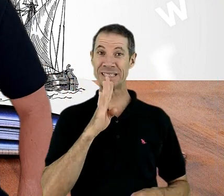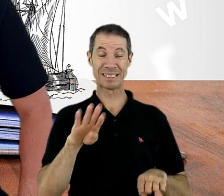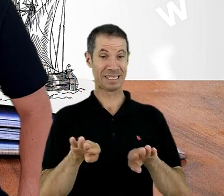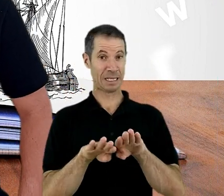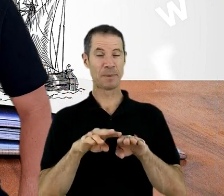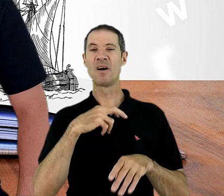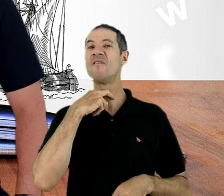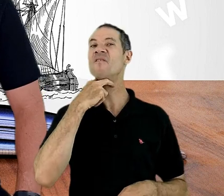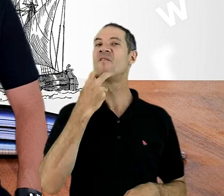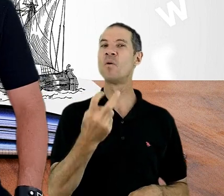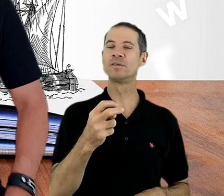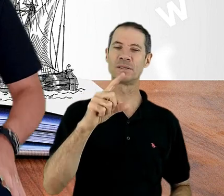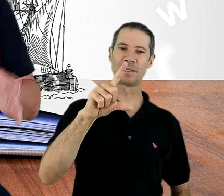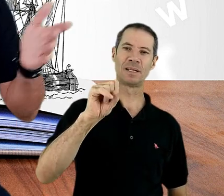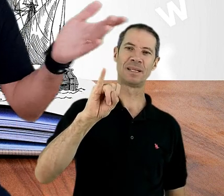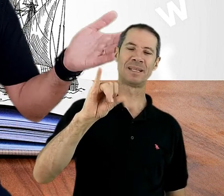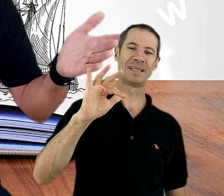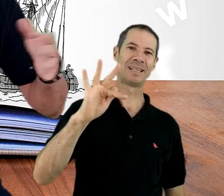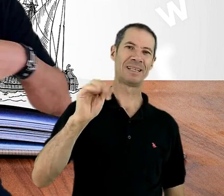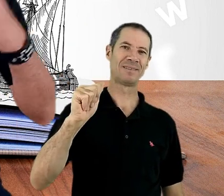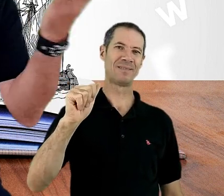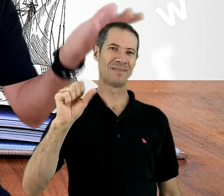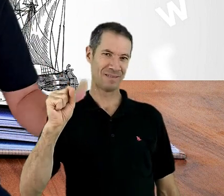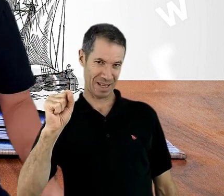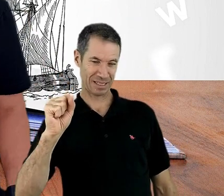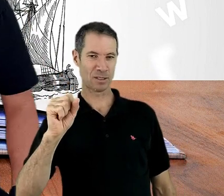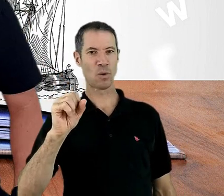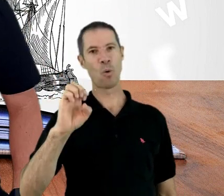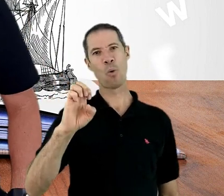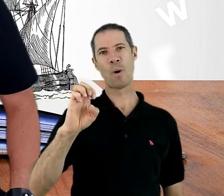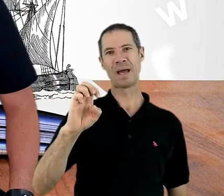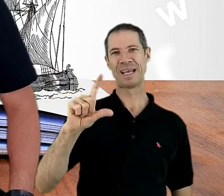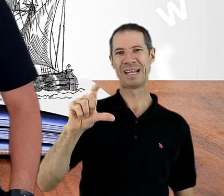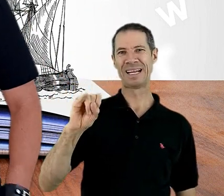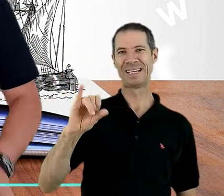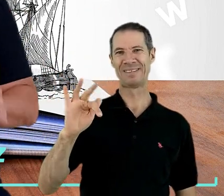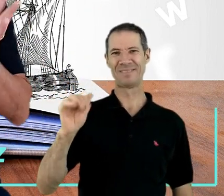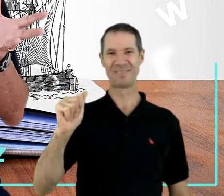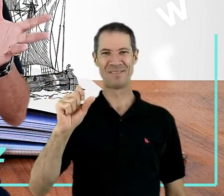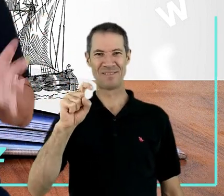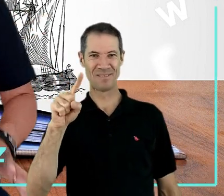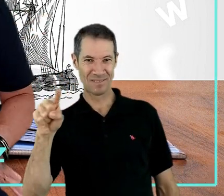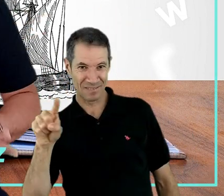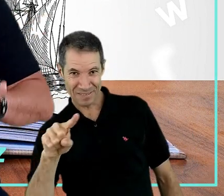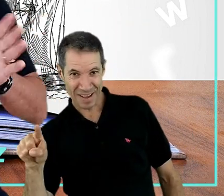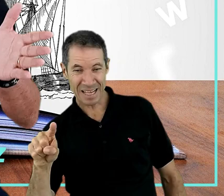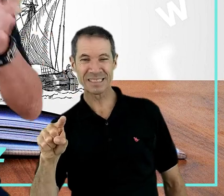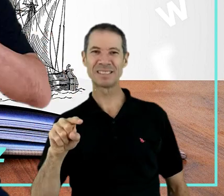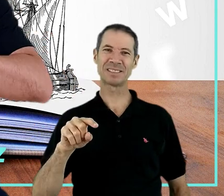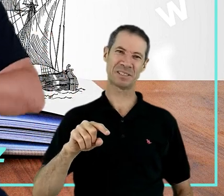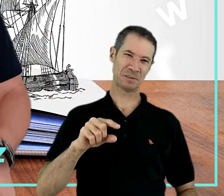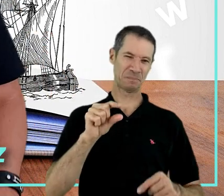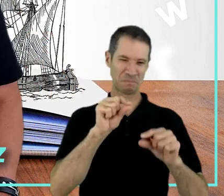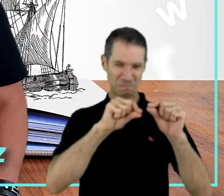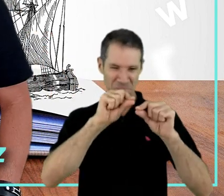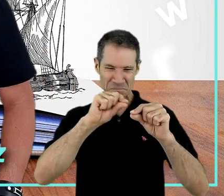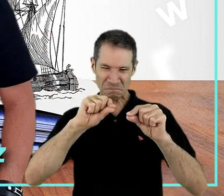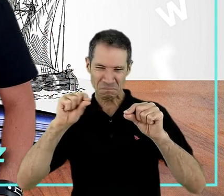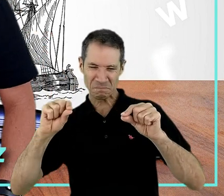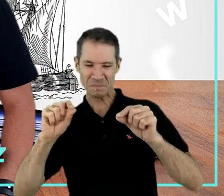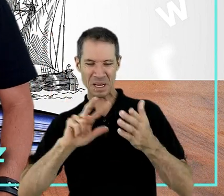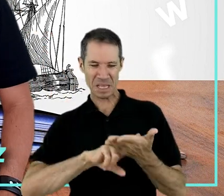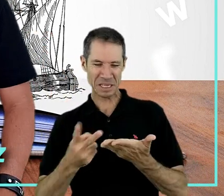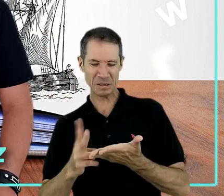voz de Elifas, ou Elifaz, dependendo da tradução, da maneira como se escreve Elifas, ou Elifaz.